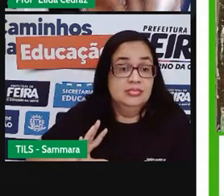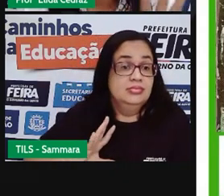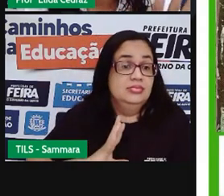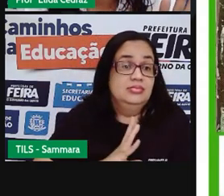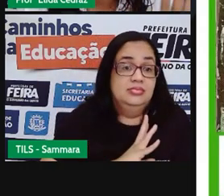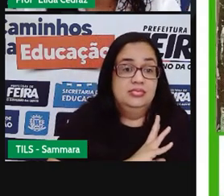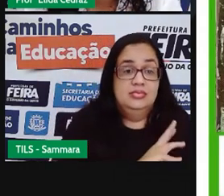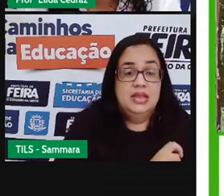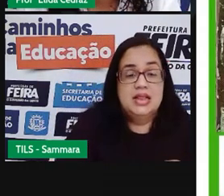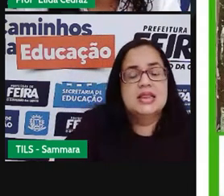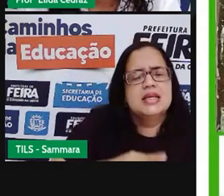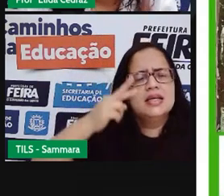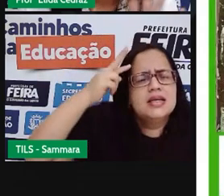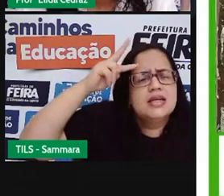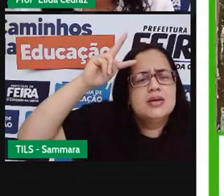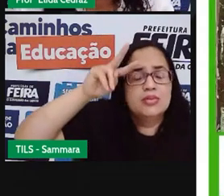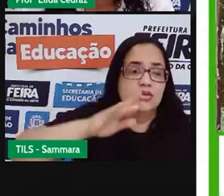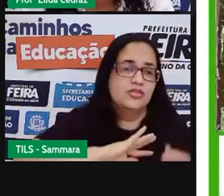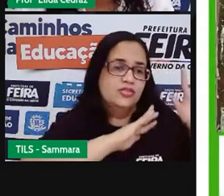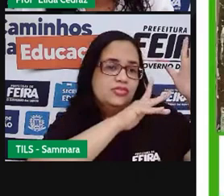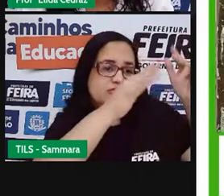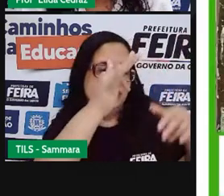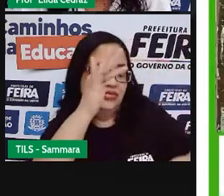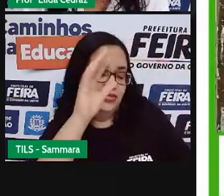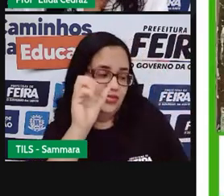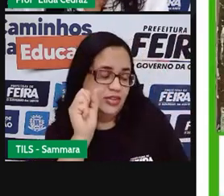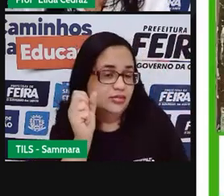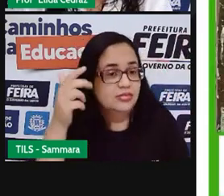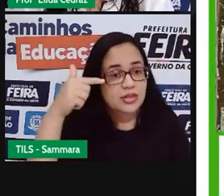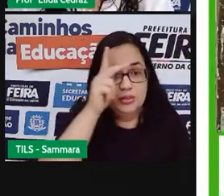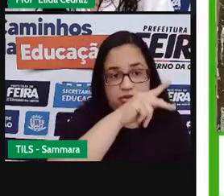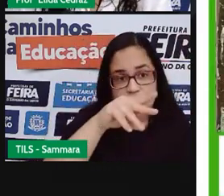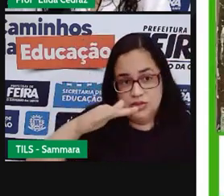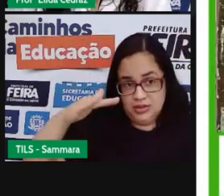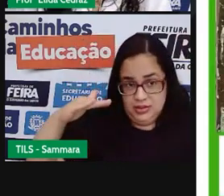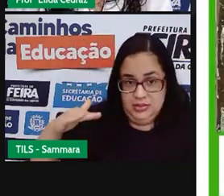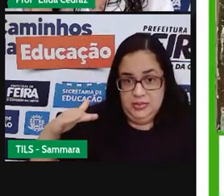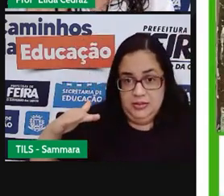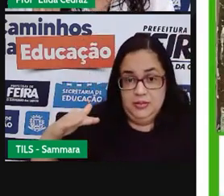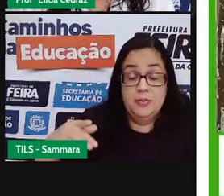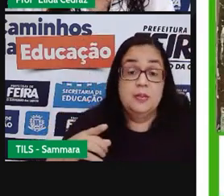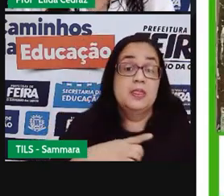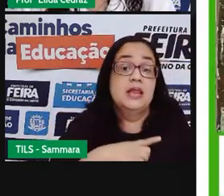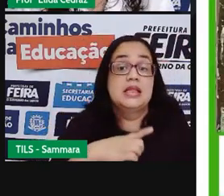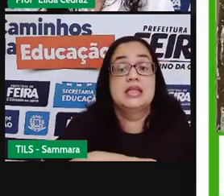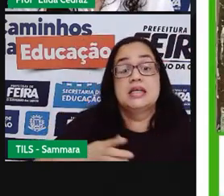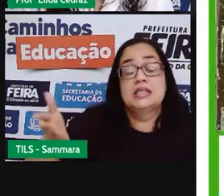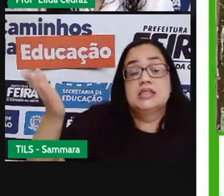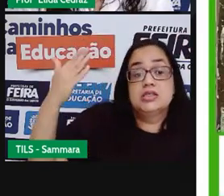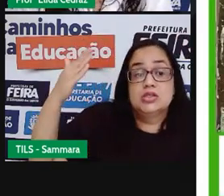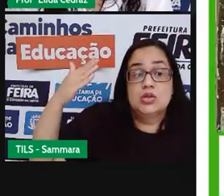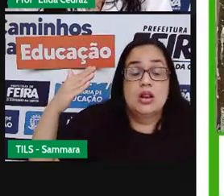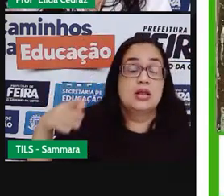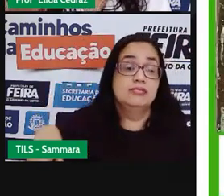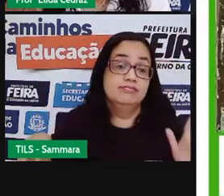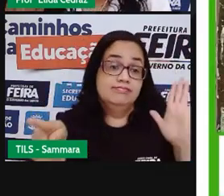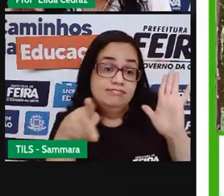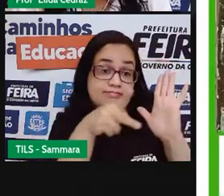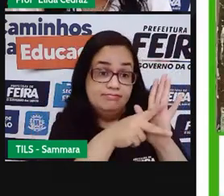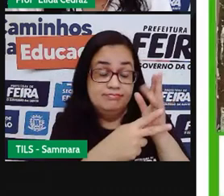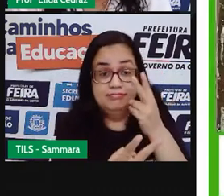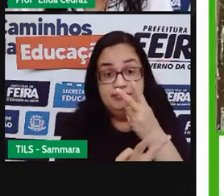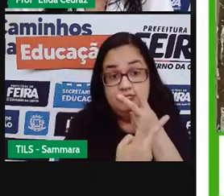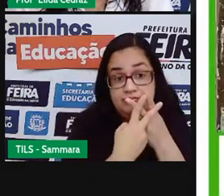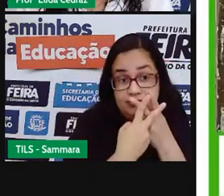eu recordei Feira de Santana quando eu era pequena. E aqui é a antiga Cadeia Pública, na